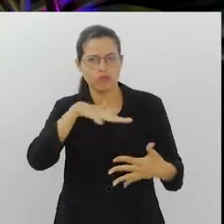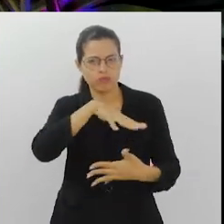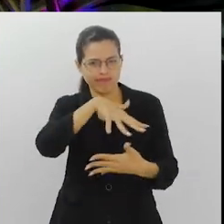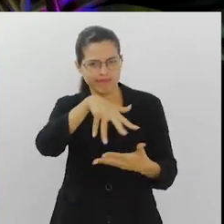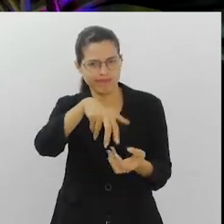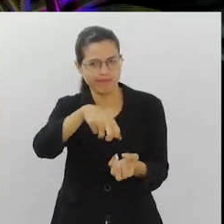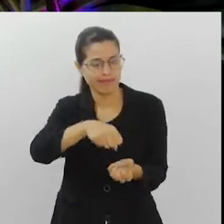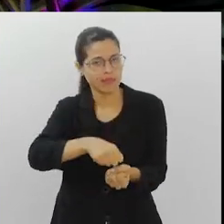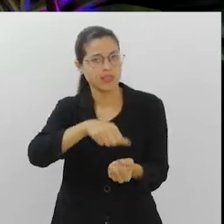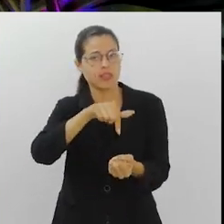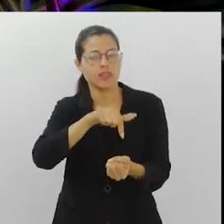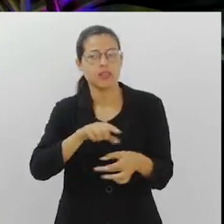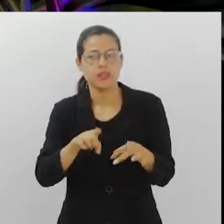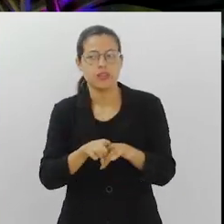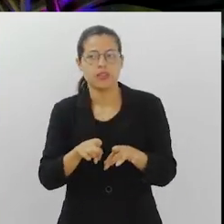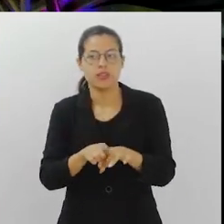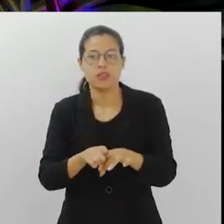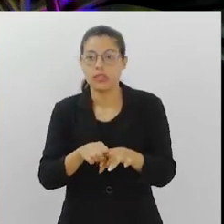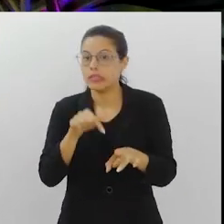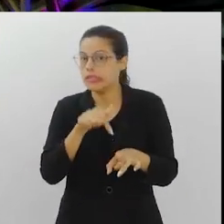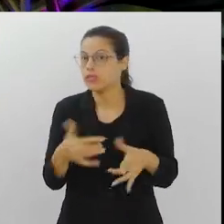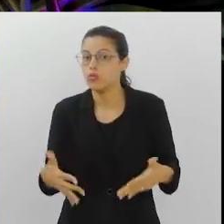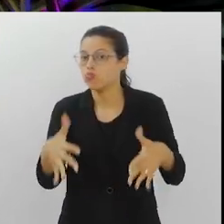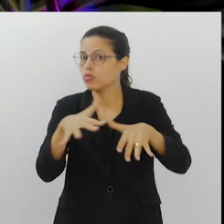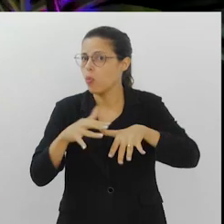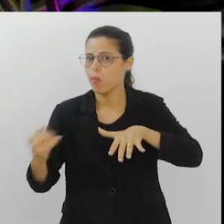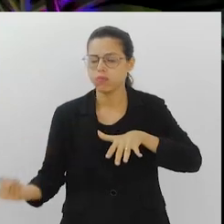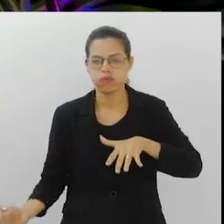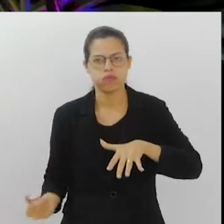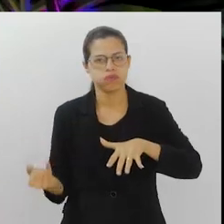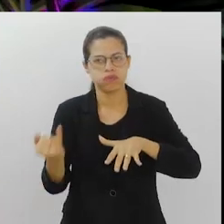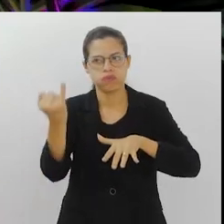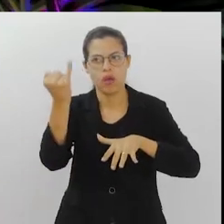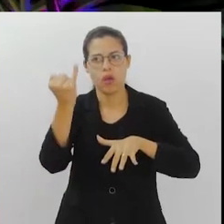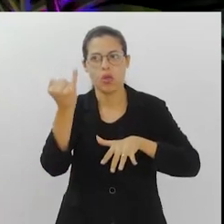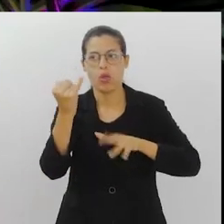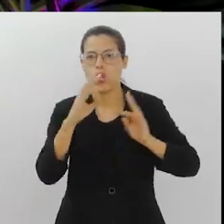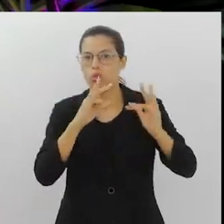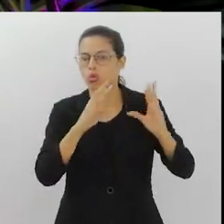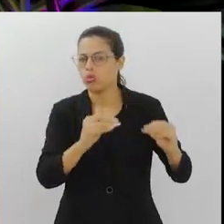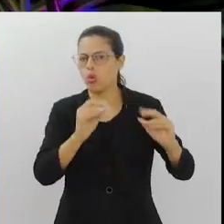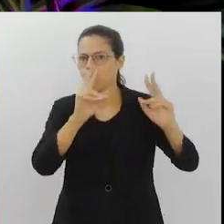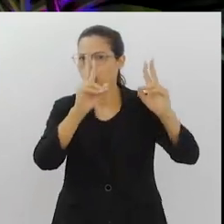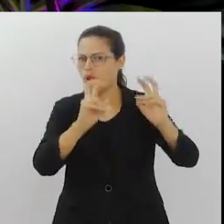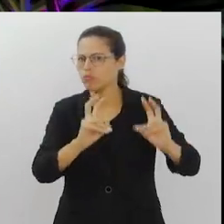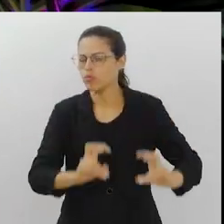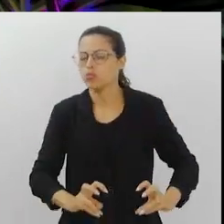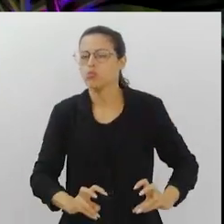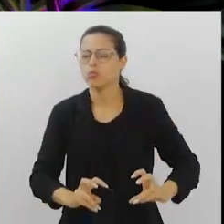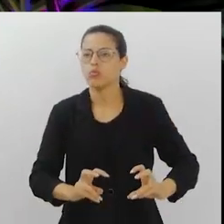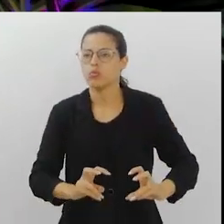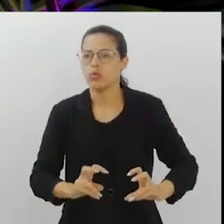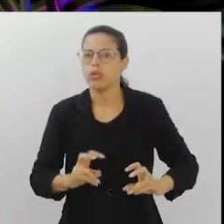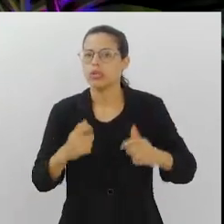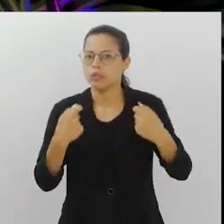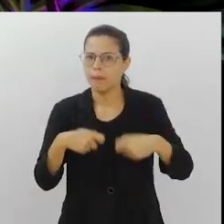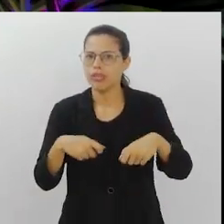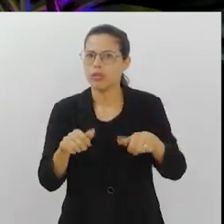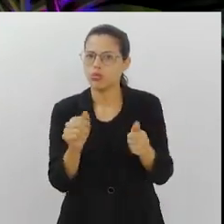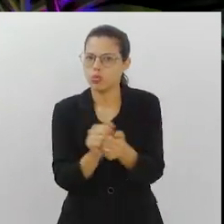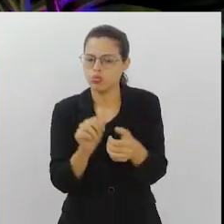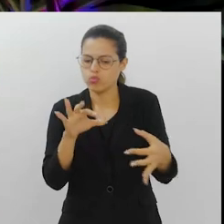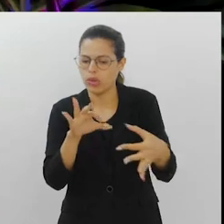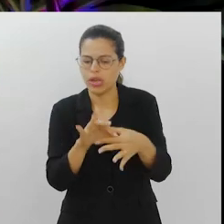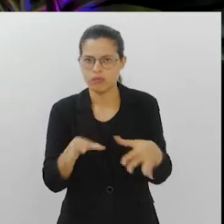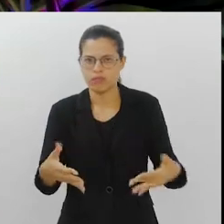sustentabilidade, a inclusão, que é superimportante, todos os outros assuntos. Todos os assuntos que a gente trata, a gente não pode deixar